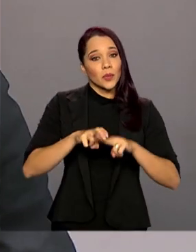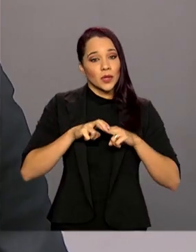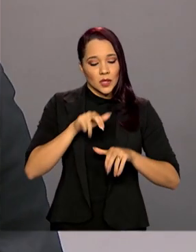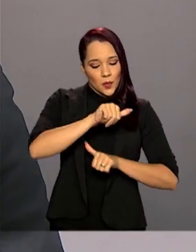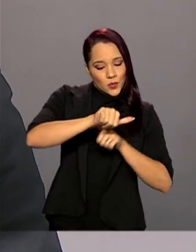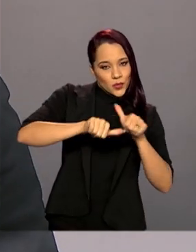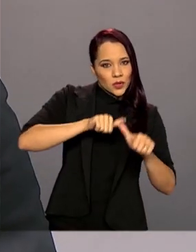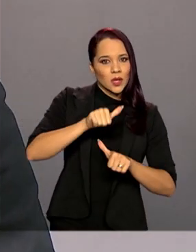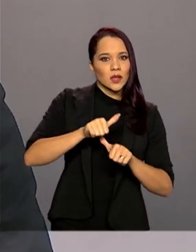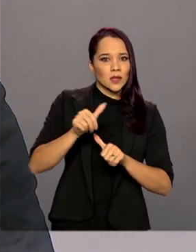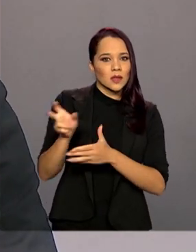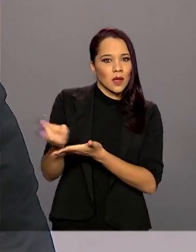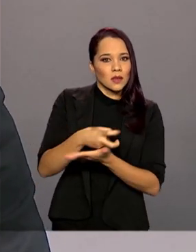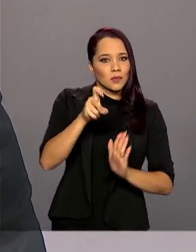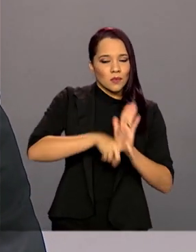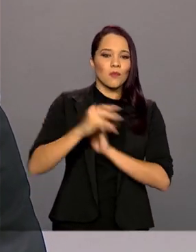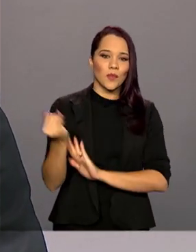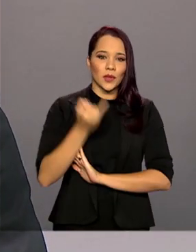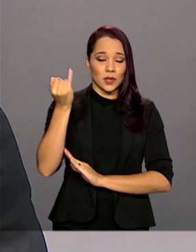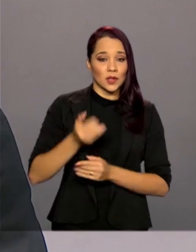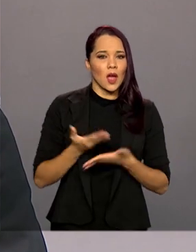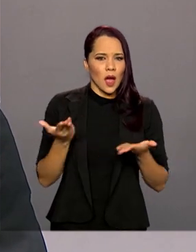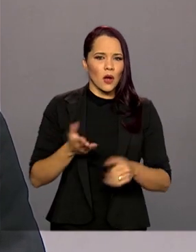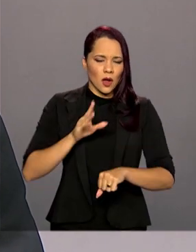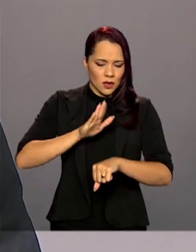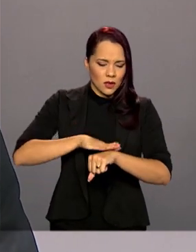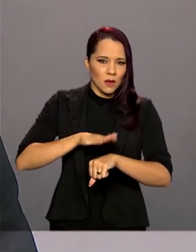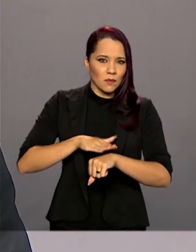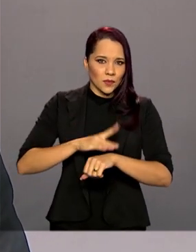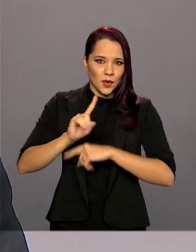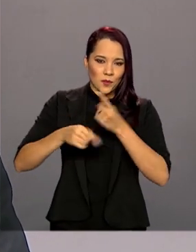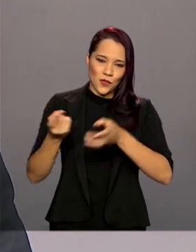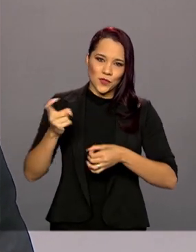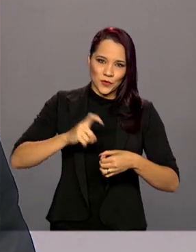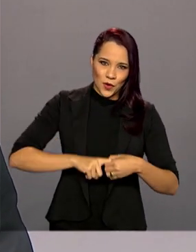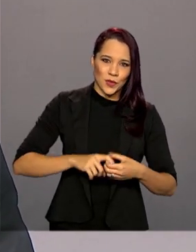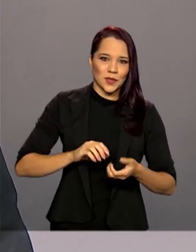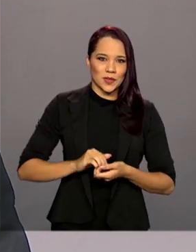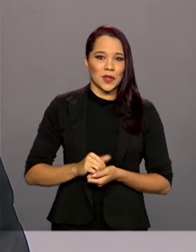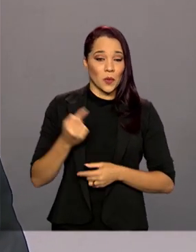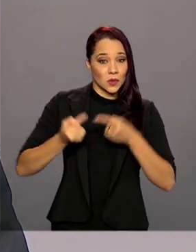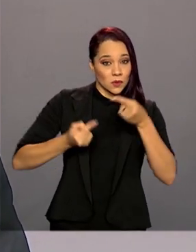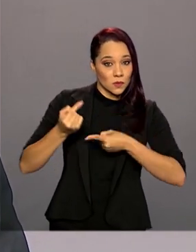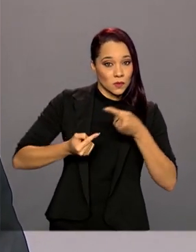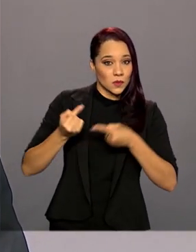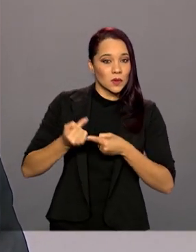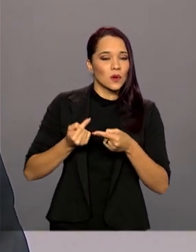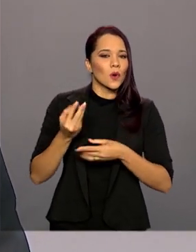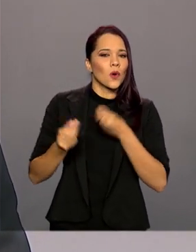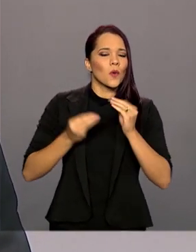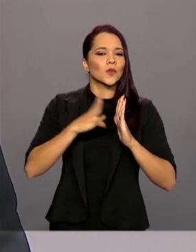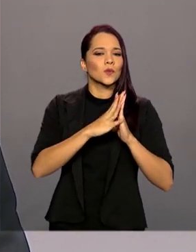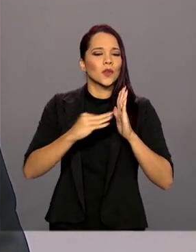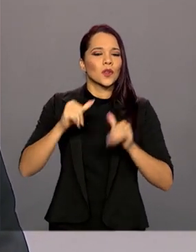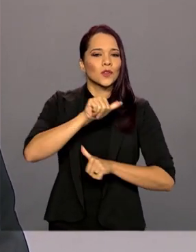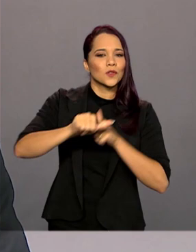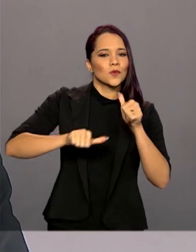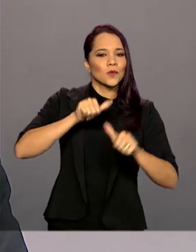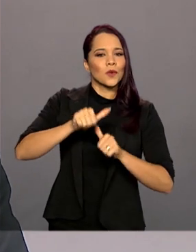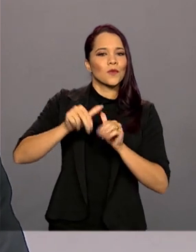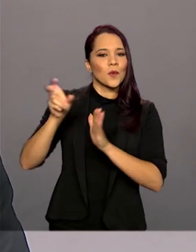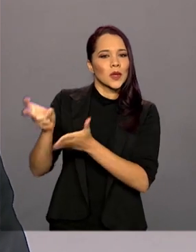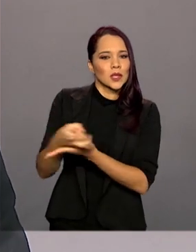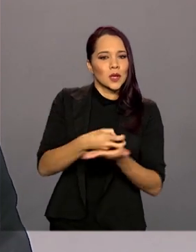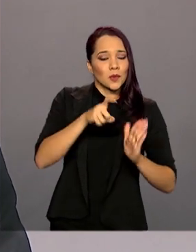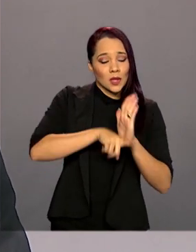tributária é tão importante. Nós vamos para um breve intervalo e voltamos daqui a pouco com a discussão sobre os modelos de reforma tributária